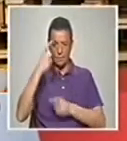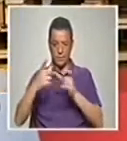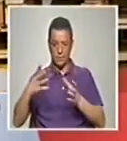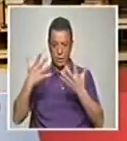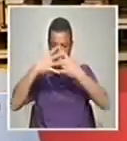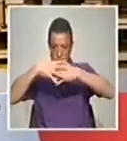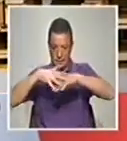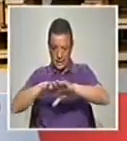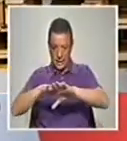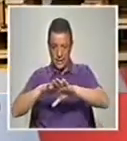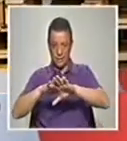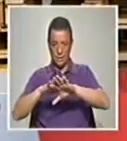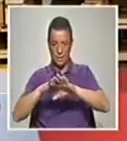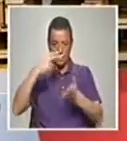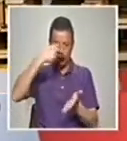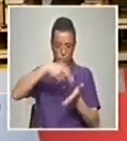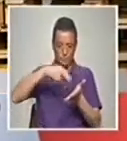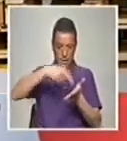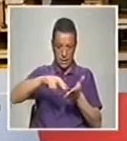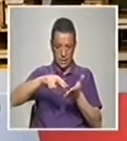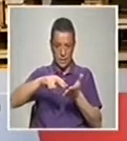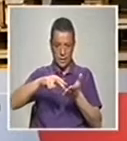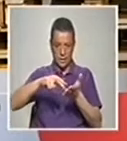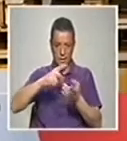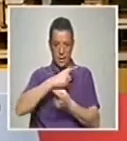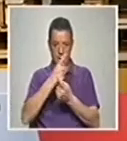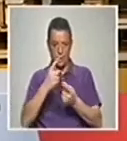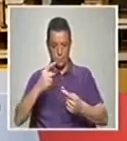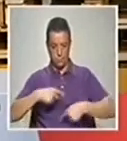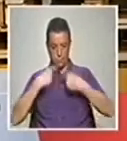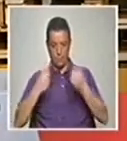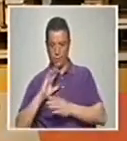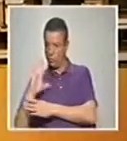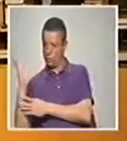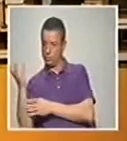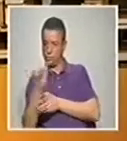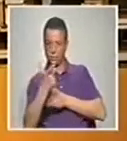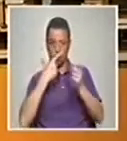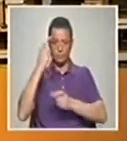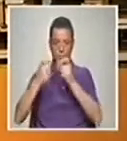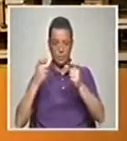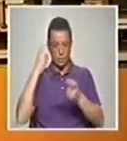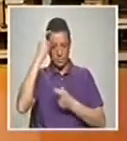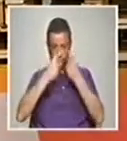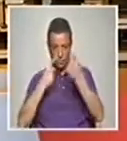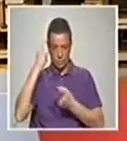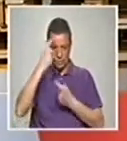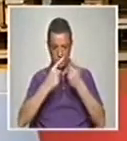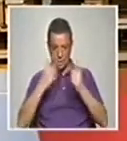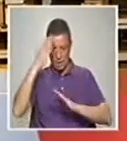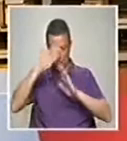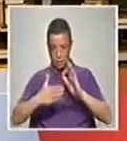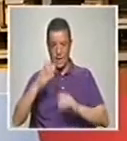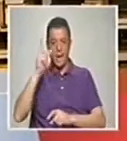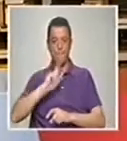integrante do espetáculo, fazendo figurantes. Eles próprios são as pessoas que julgam o que está a acontecer com aquela